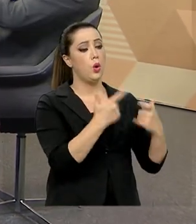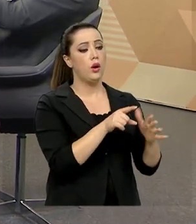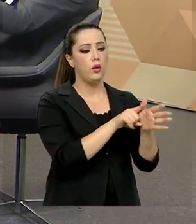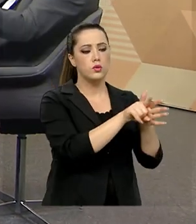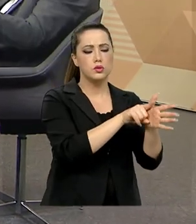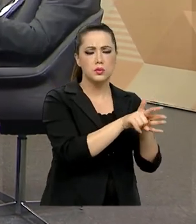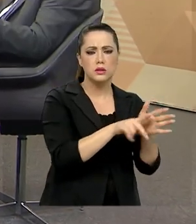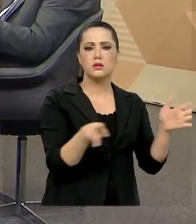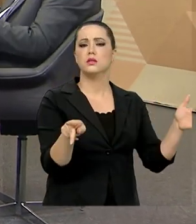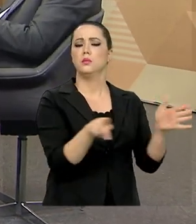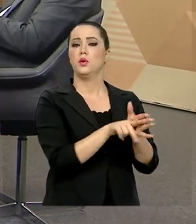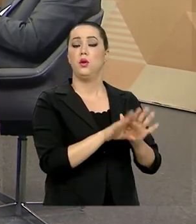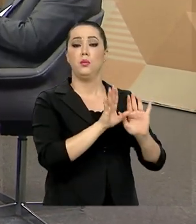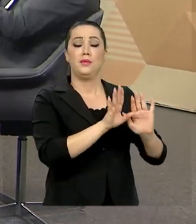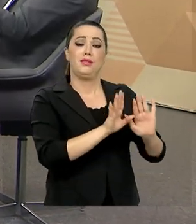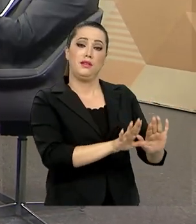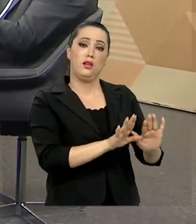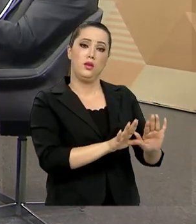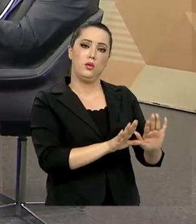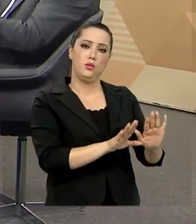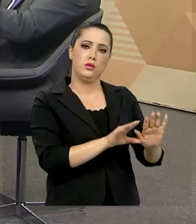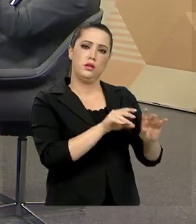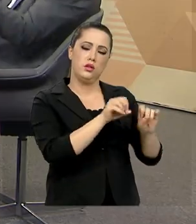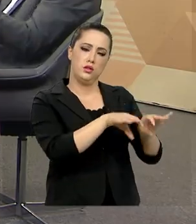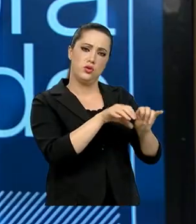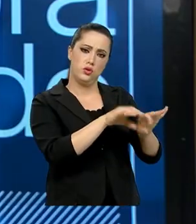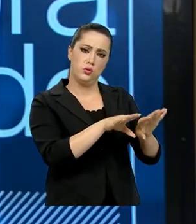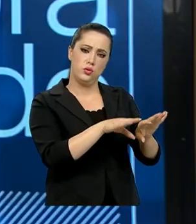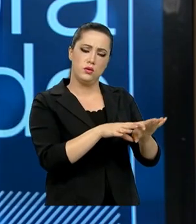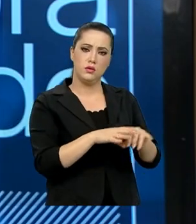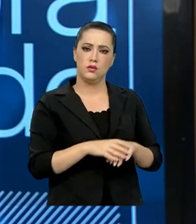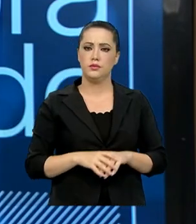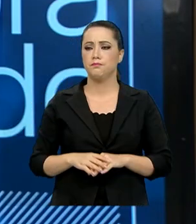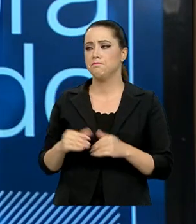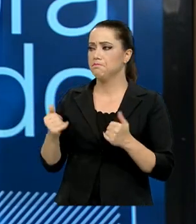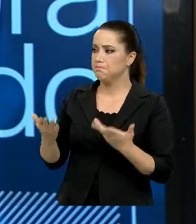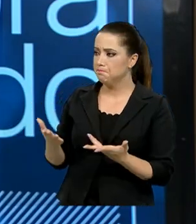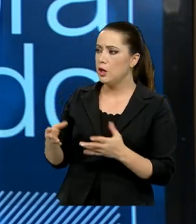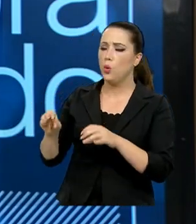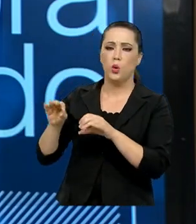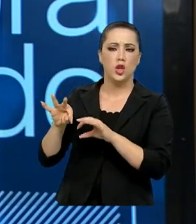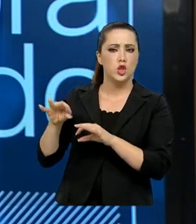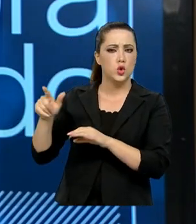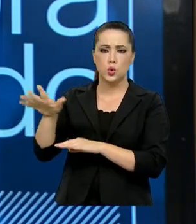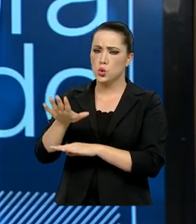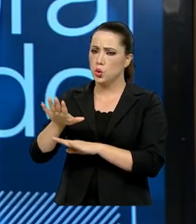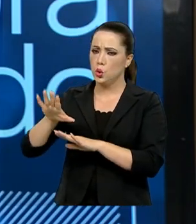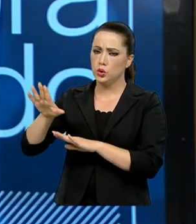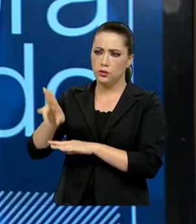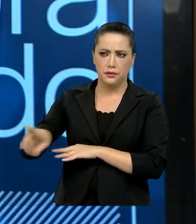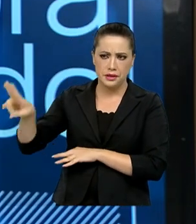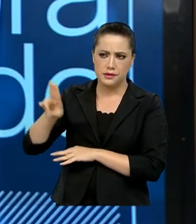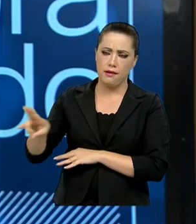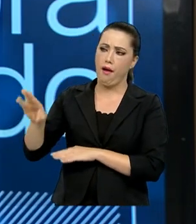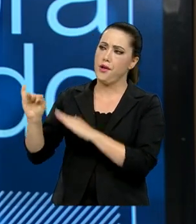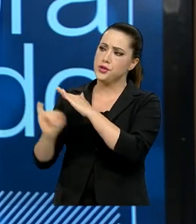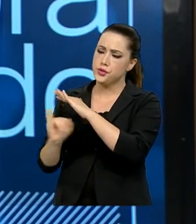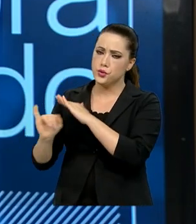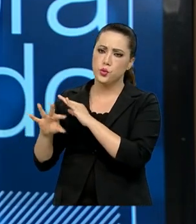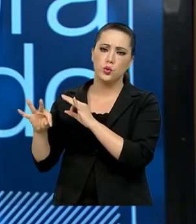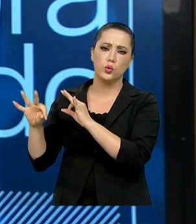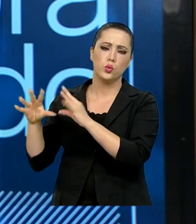na instituição de ensino e pesquisa... No ambiente acadêmico, diríamos assim. No acadêmico é onde se realiza a pesquisa.